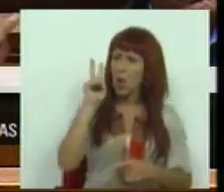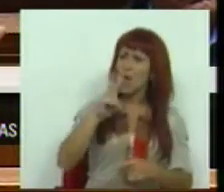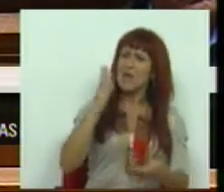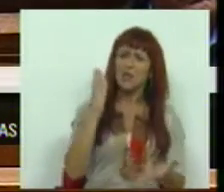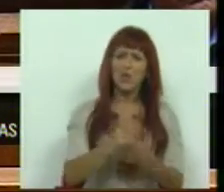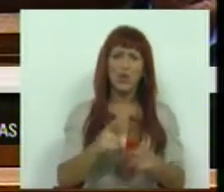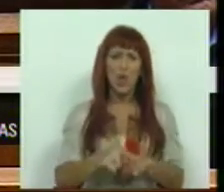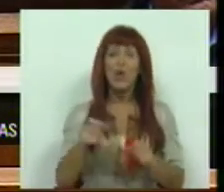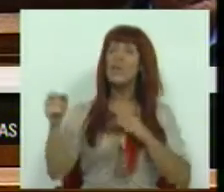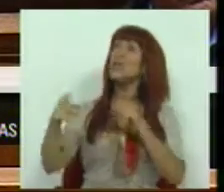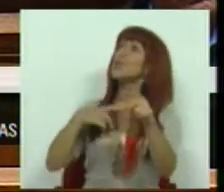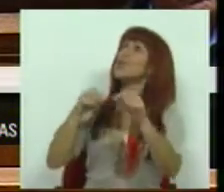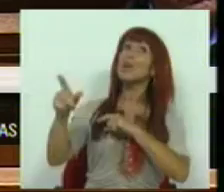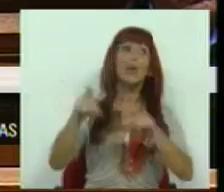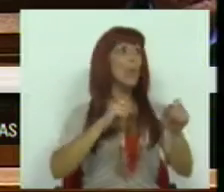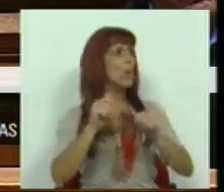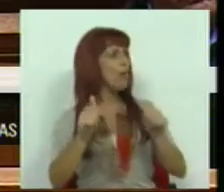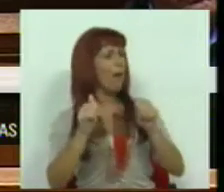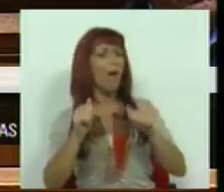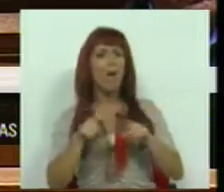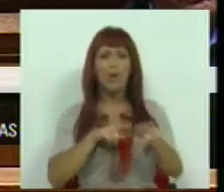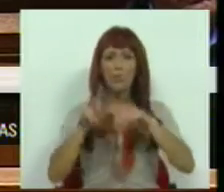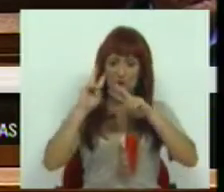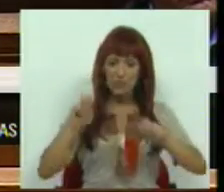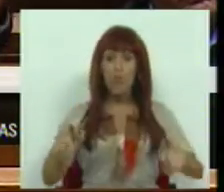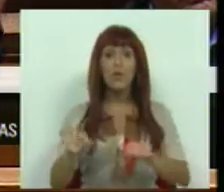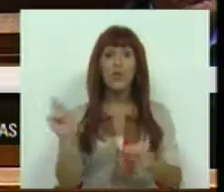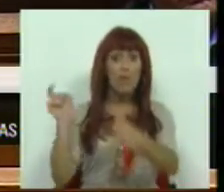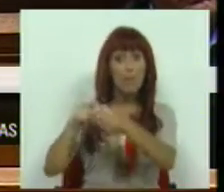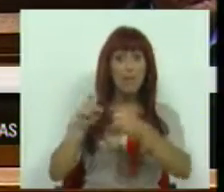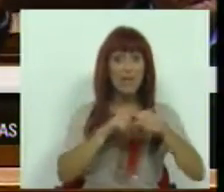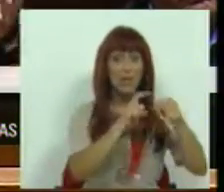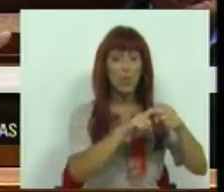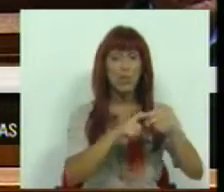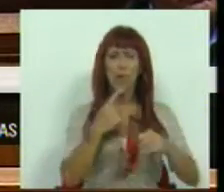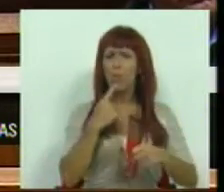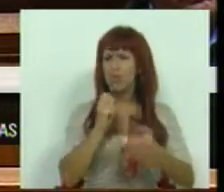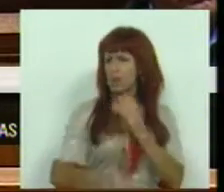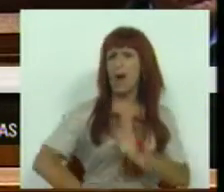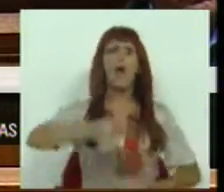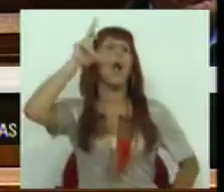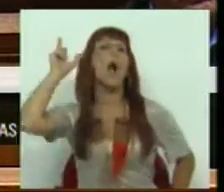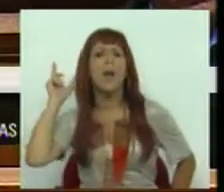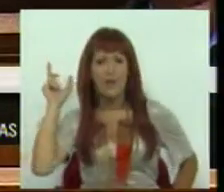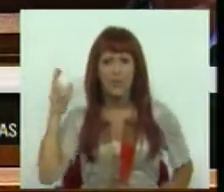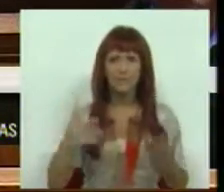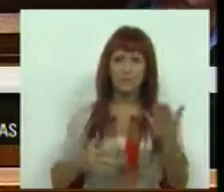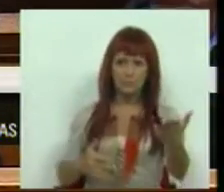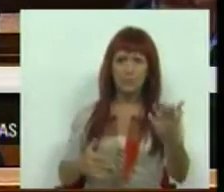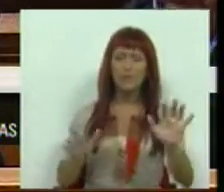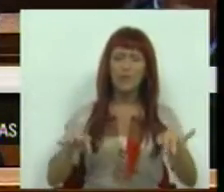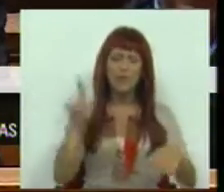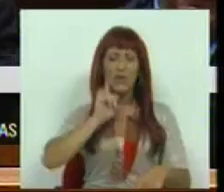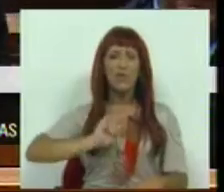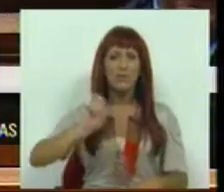apenas para as estrelas daquilo que foi a sua política de investigação, que foram estas parcerias ultra caras que foram feitas com estas instituições,